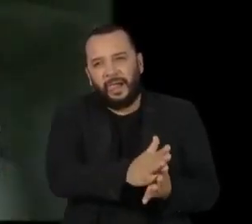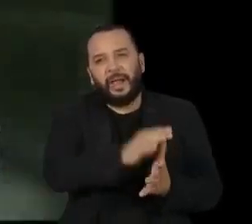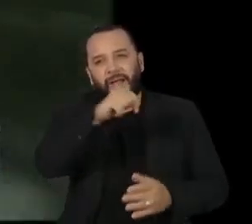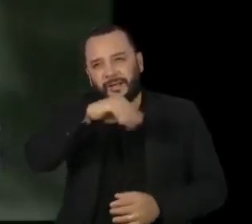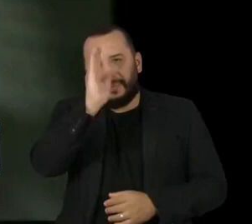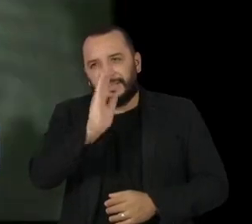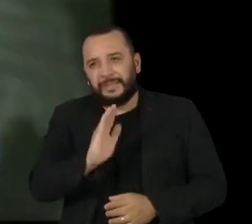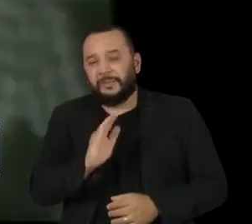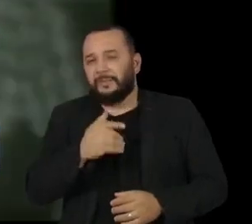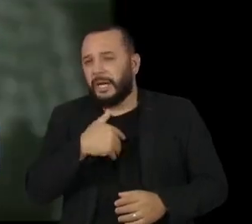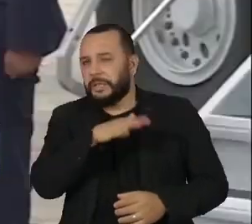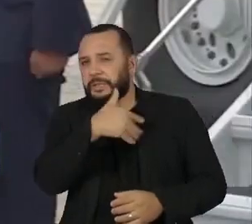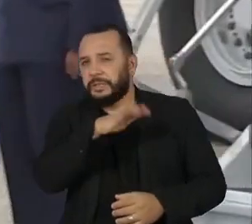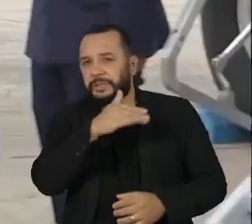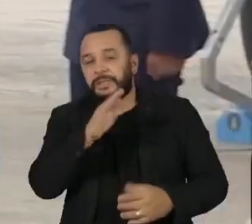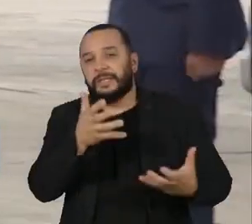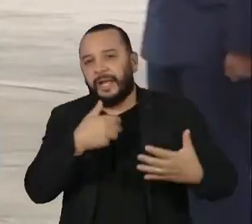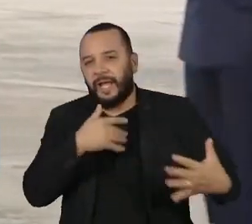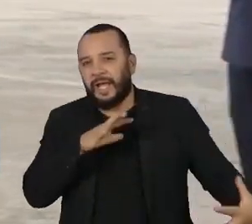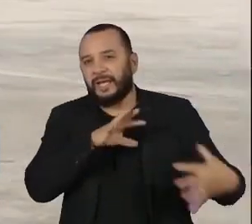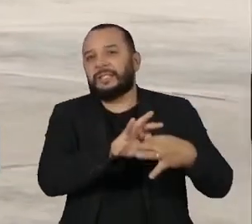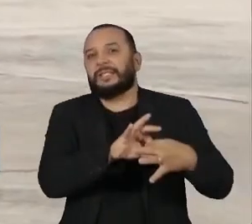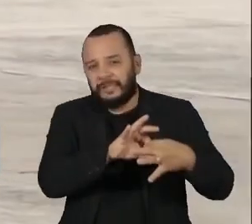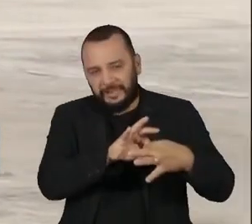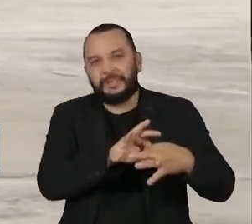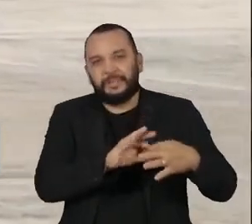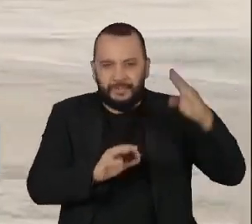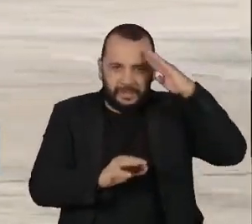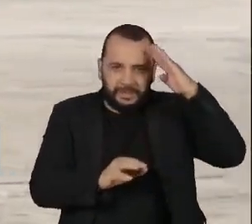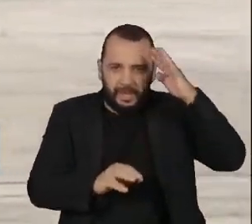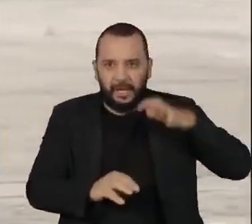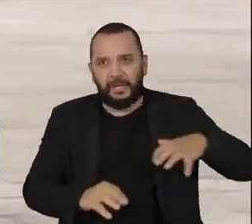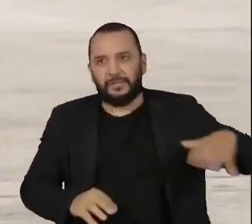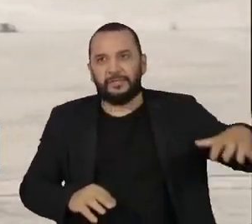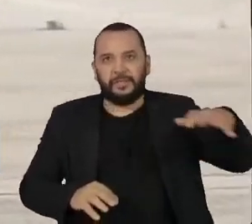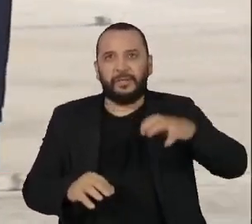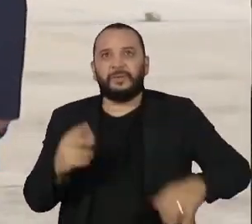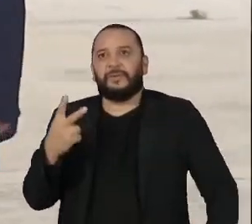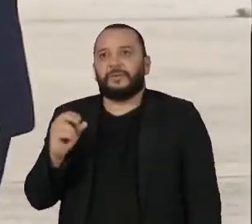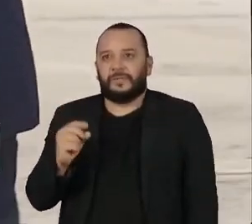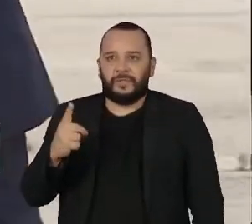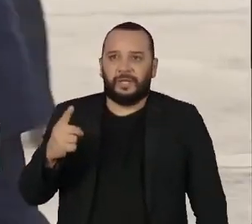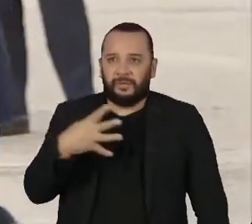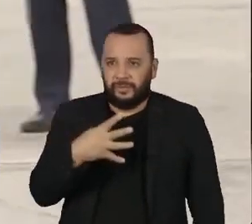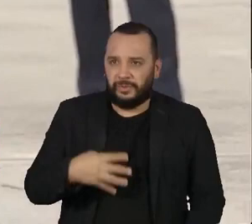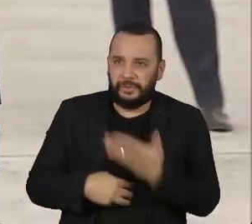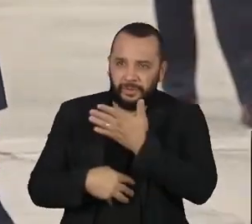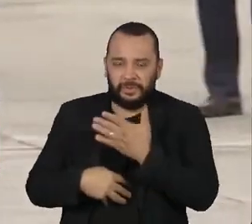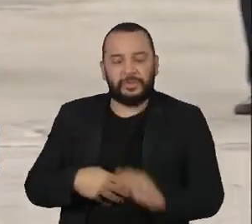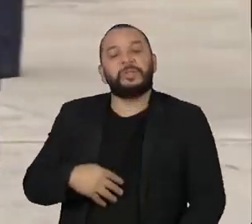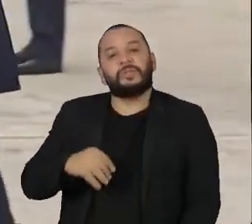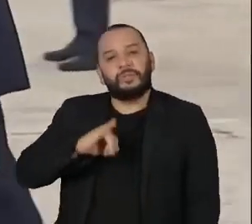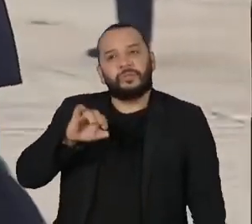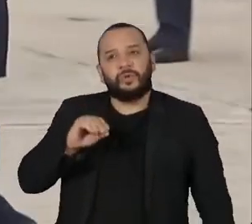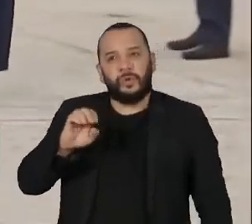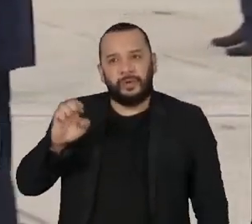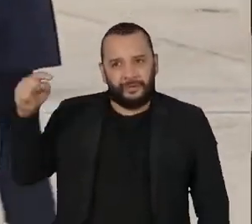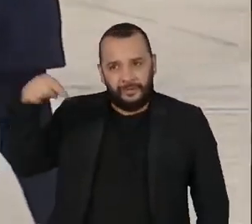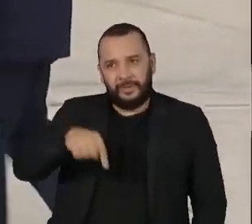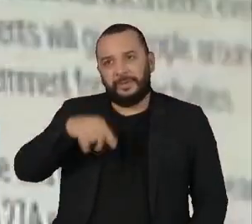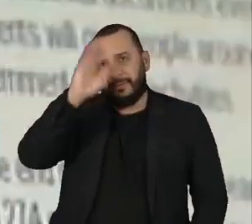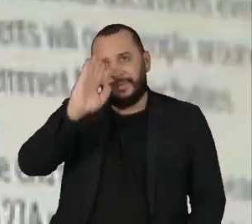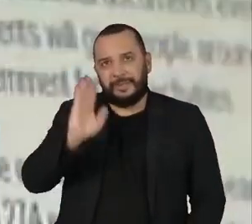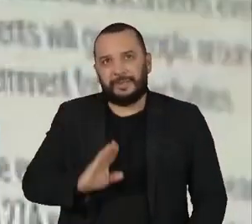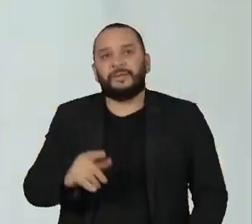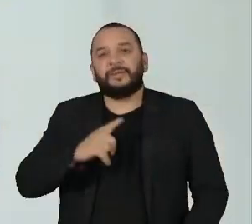aliança estratégica dos militares na região. Em 2014, o então vice e agora presidente Joe Biden veio ao Brasil e entregou